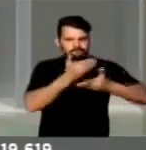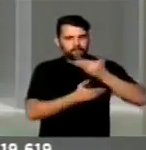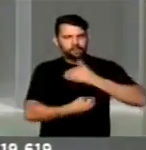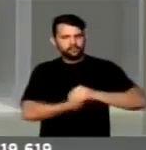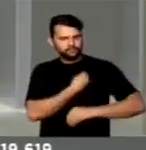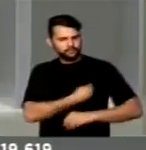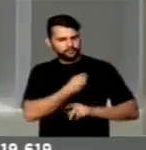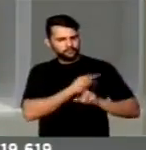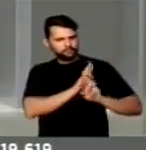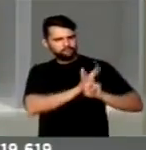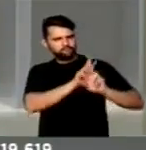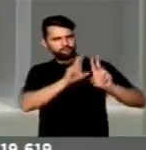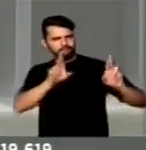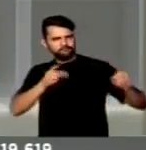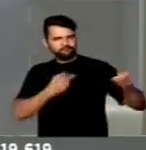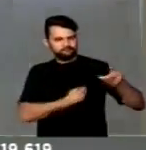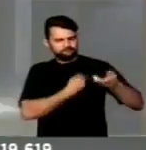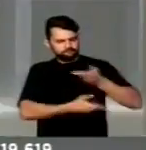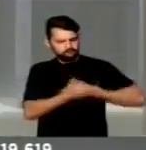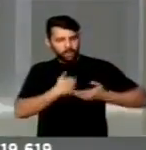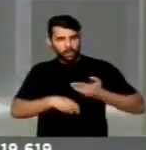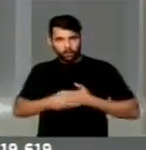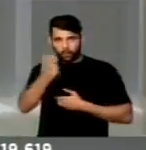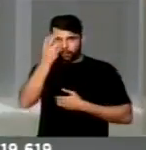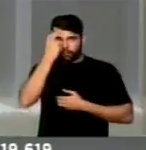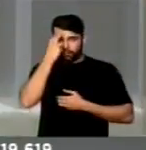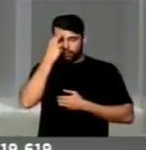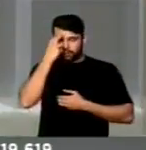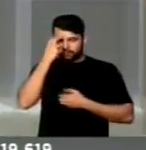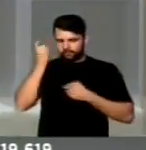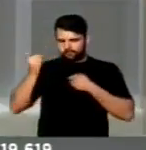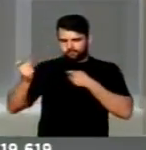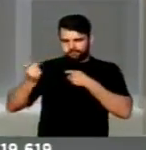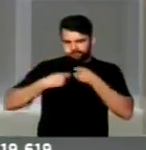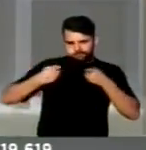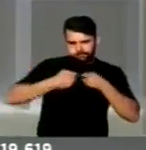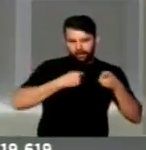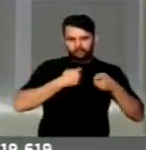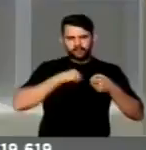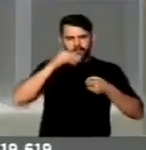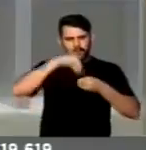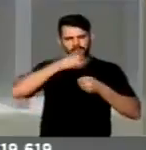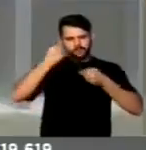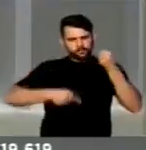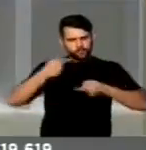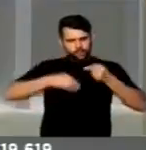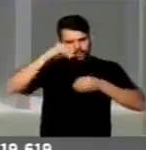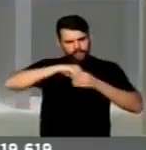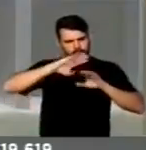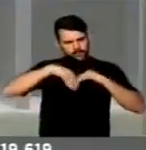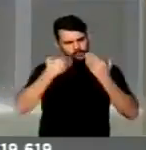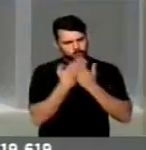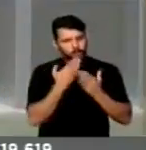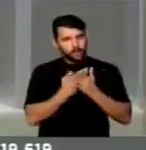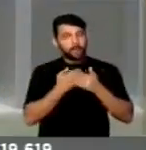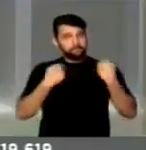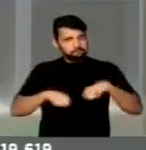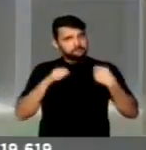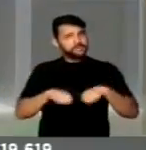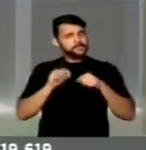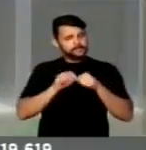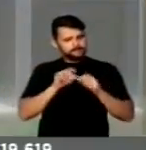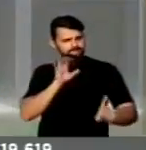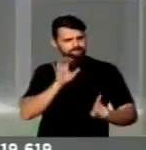convívio com a diversidade. A cultura do estupro tem que ser debatida na escola e tem que ser